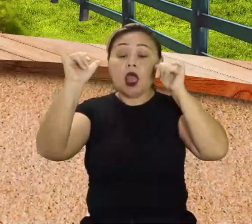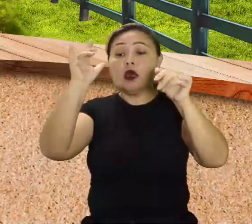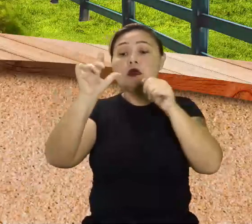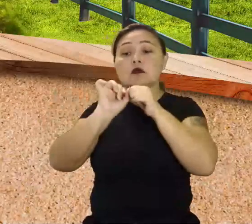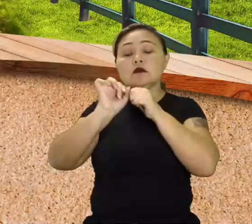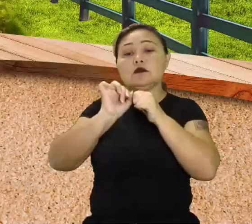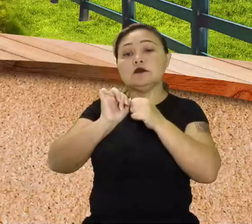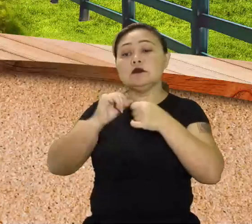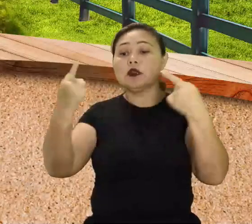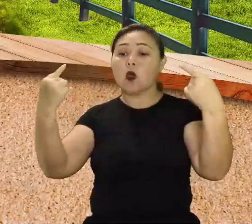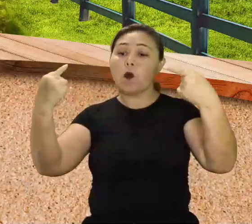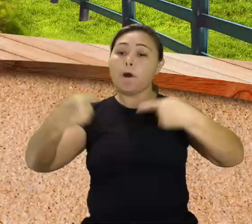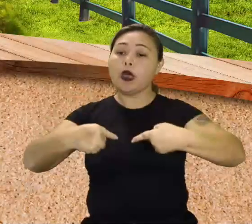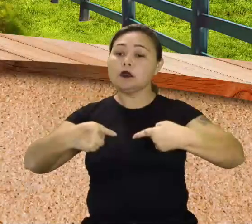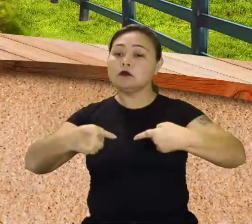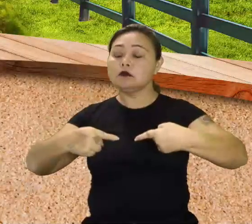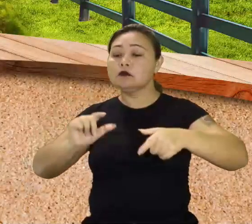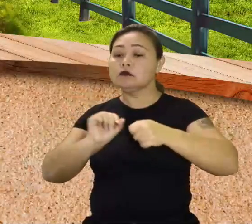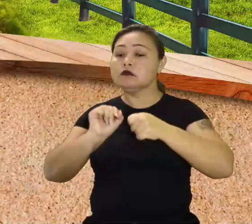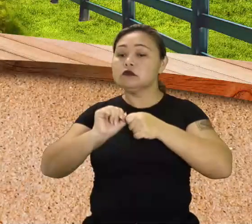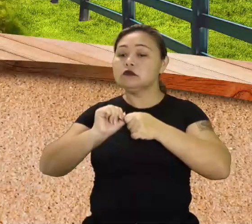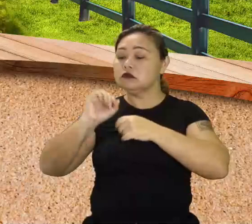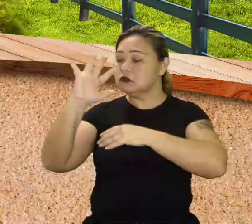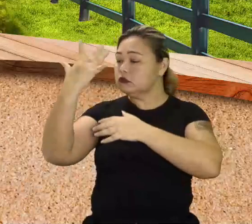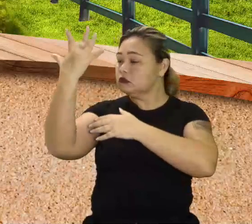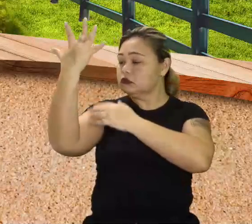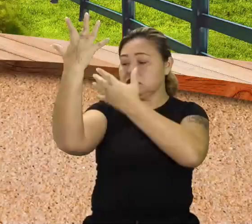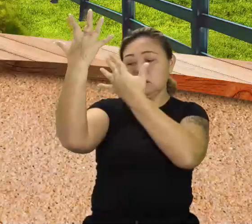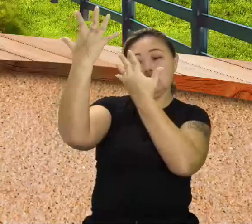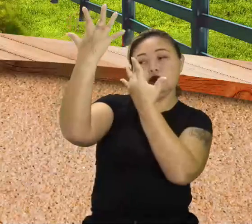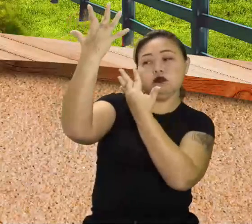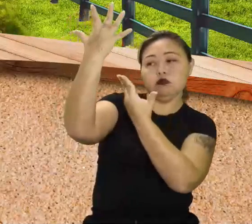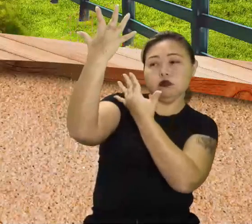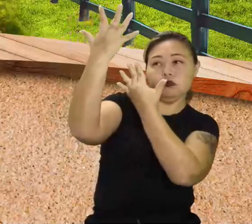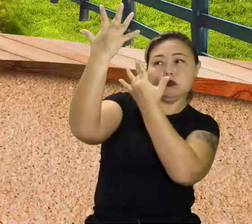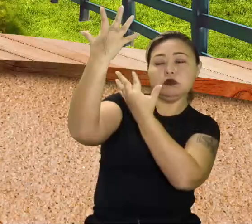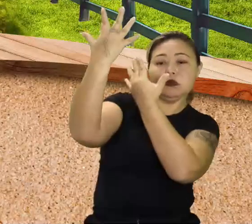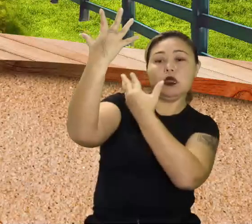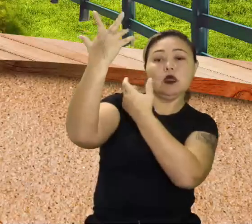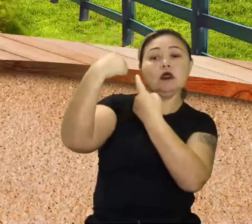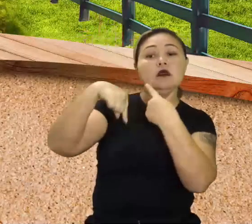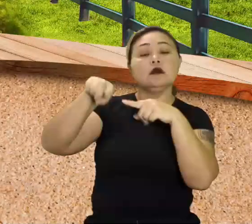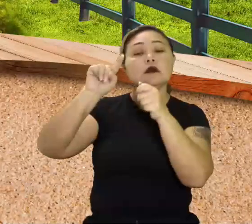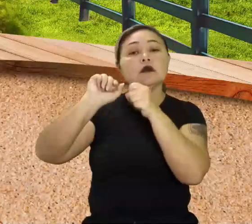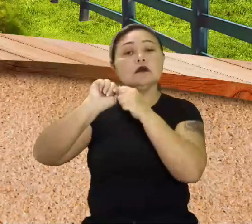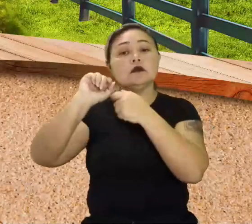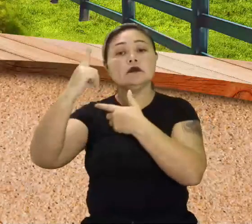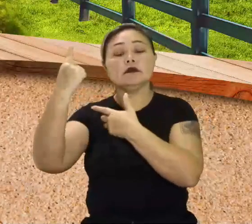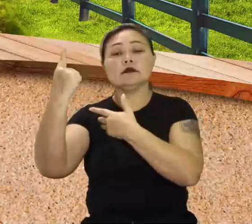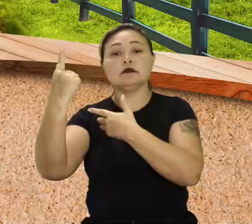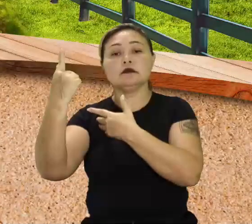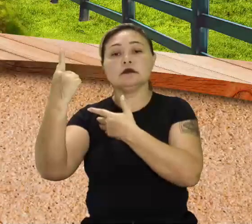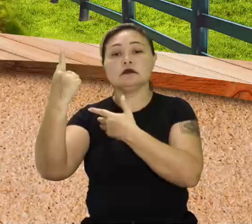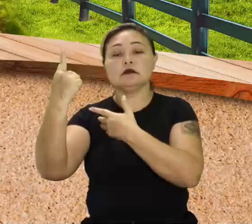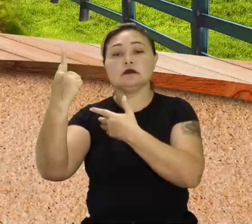fatores de competição, os fatores de sombreamento e os fatores também de